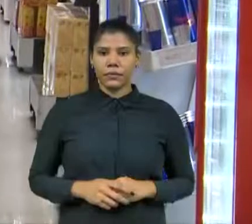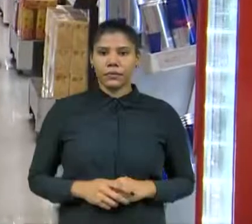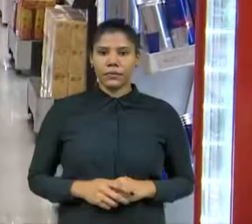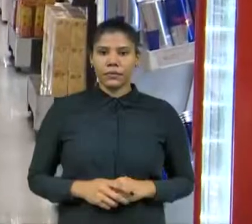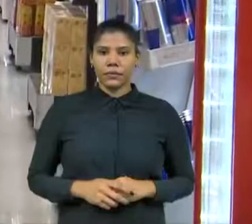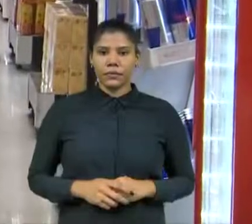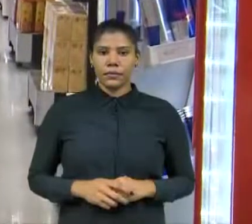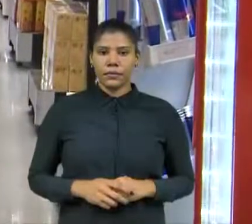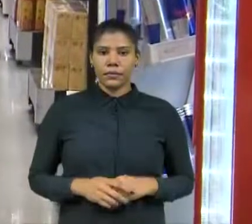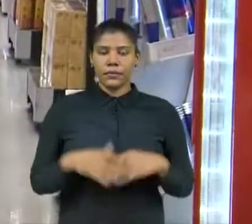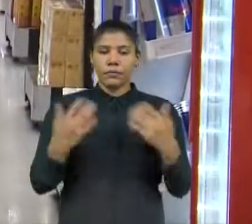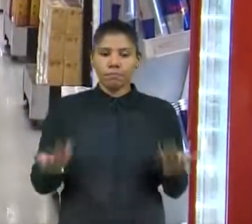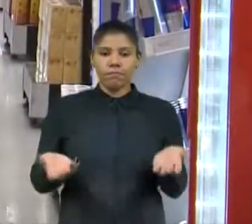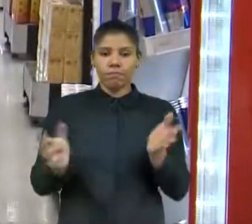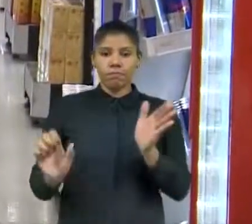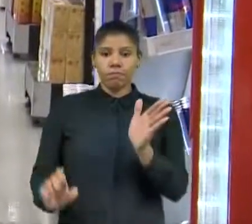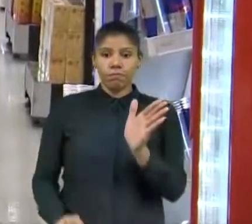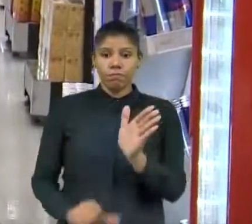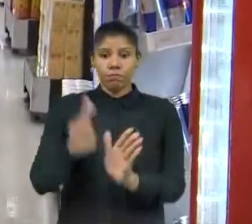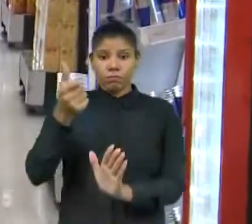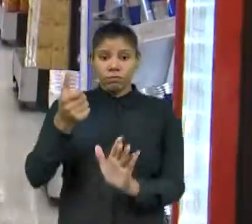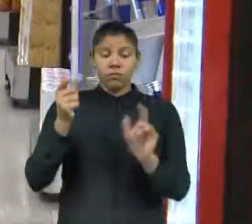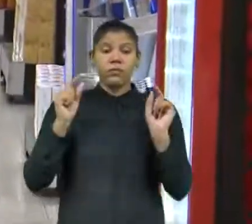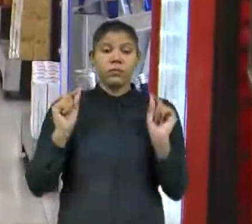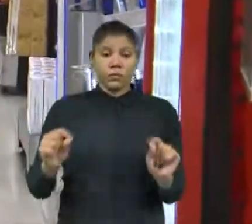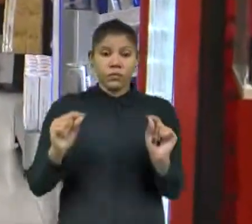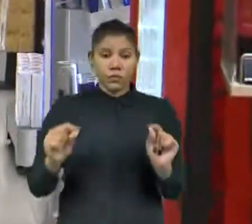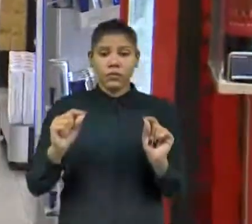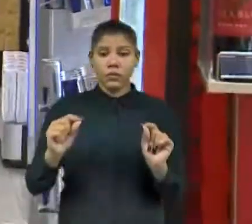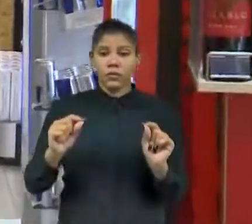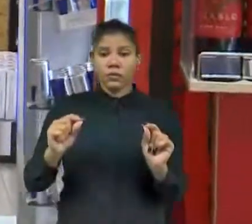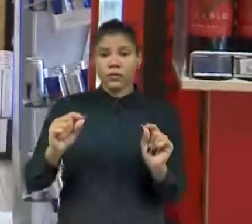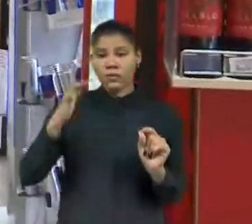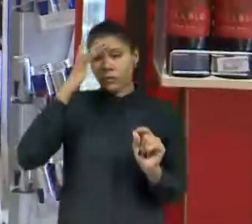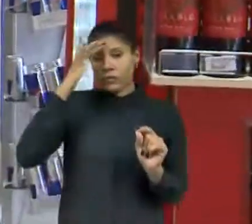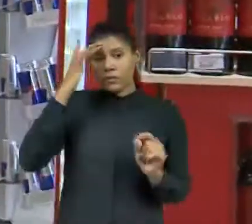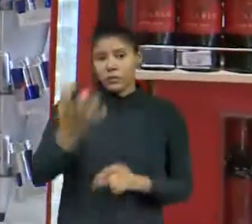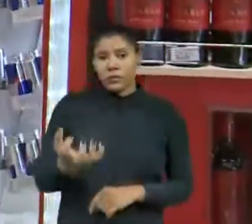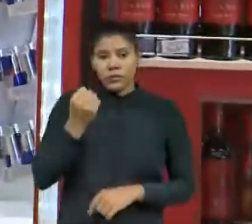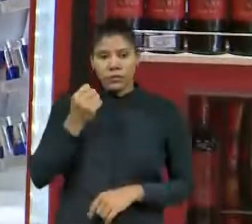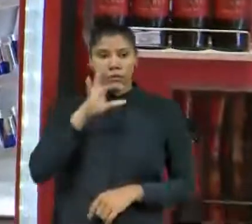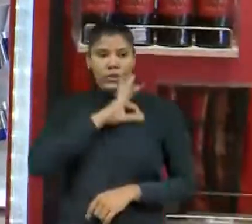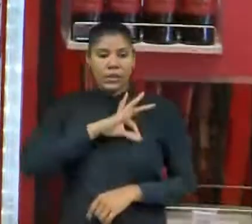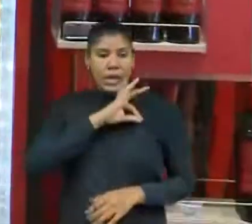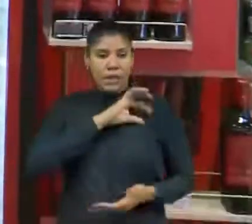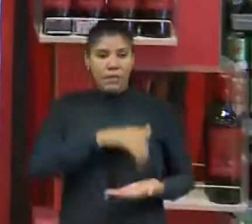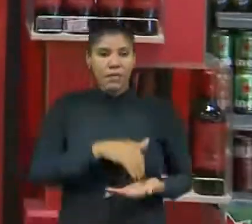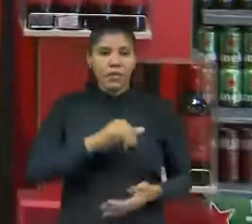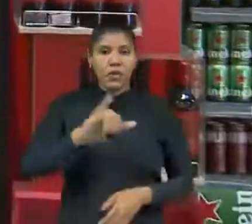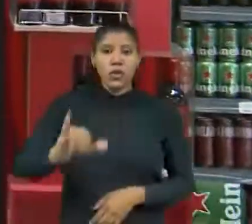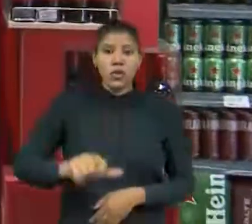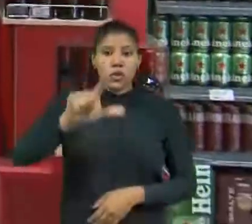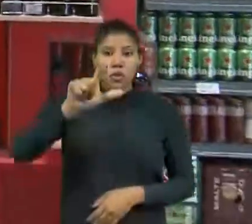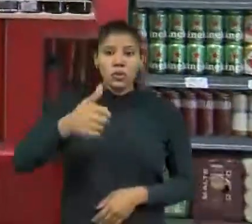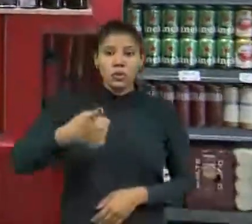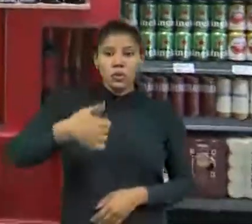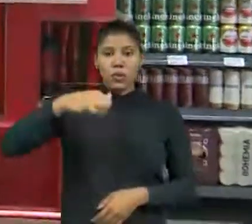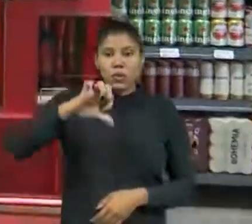A primeira vez que o cidadão brasileiro recebeu o salário mínimo foi em julho de 1940.